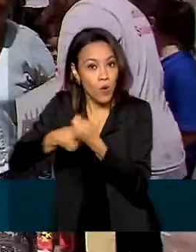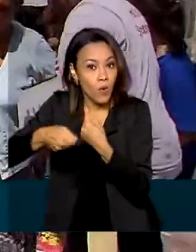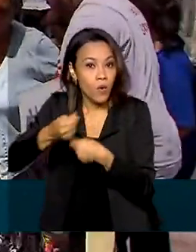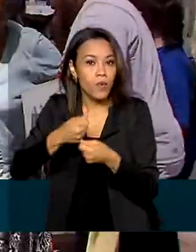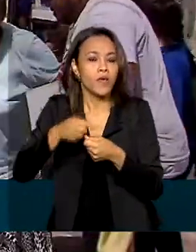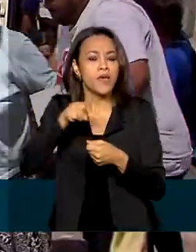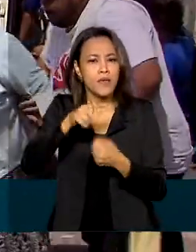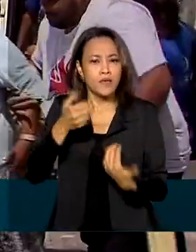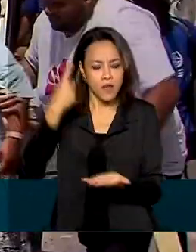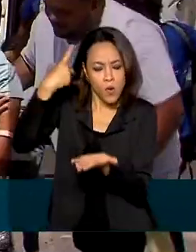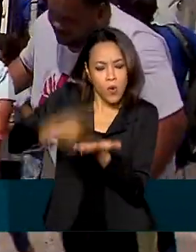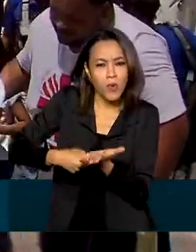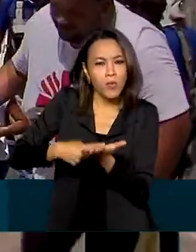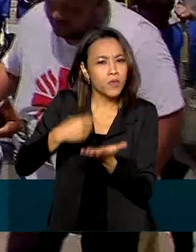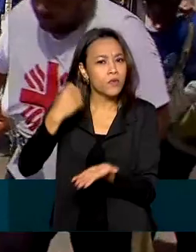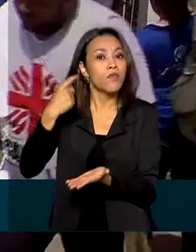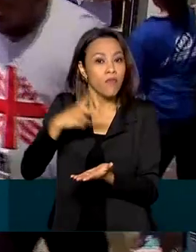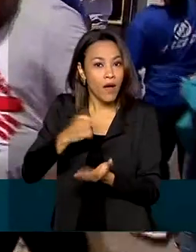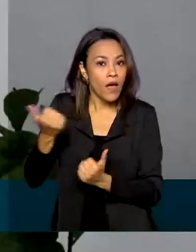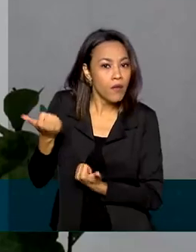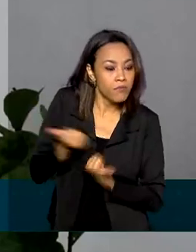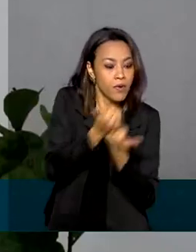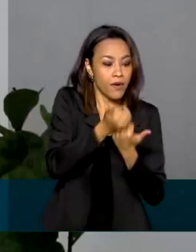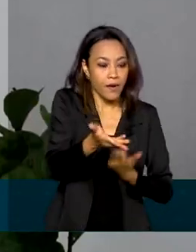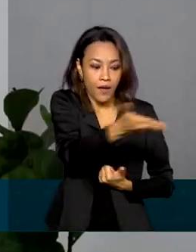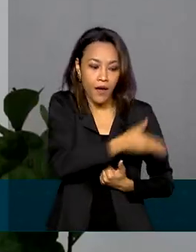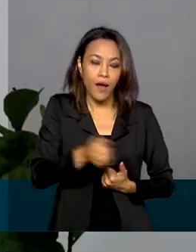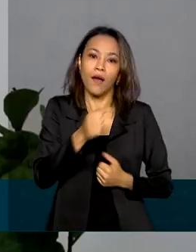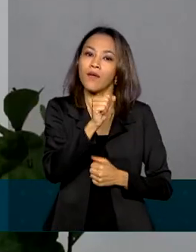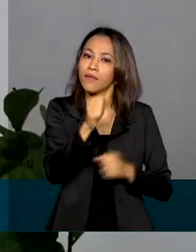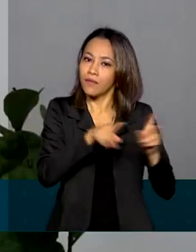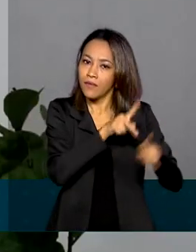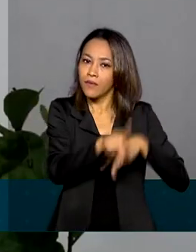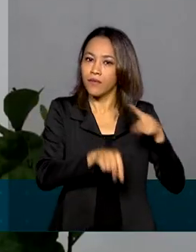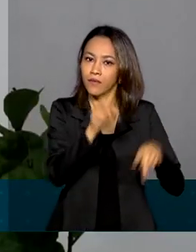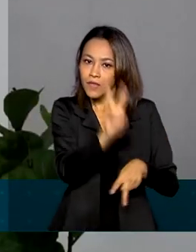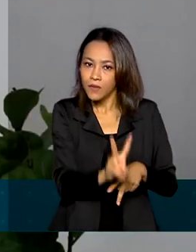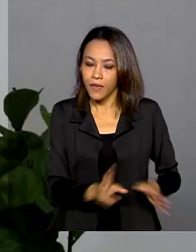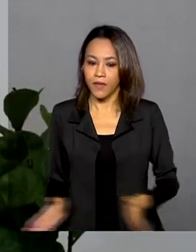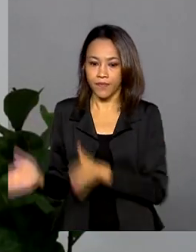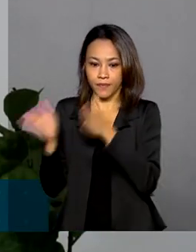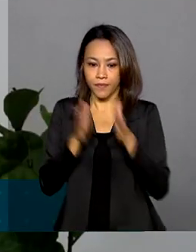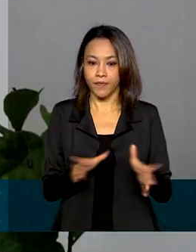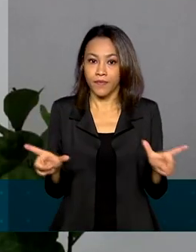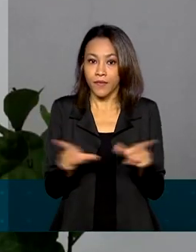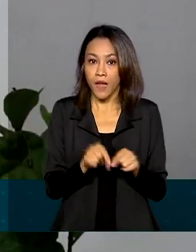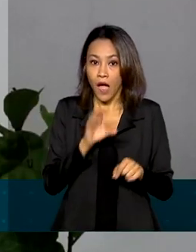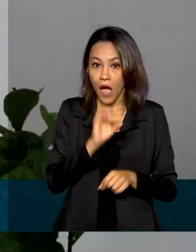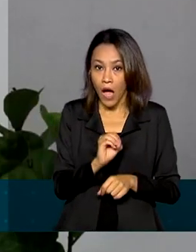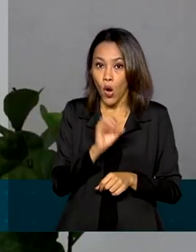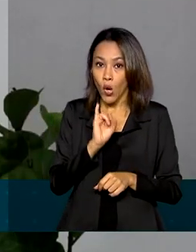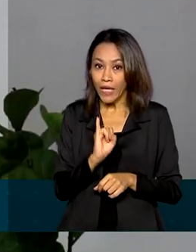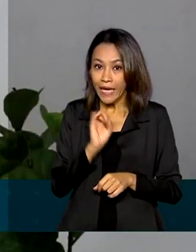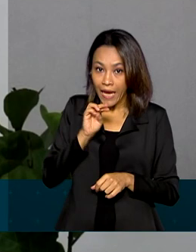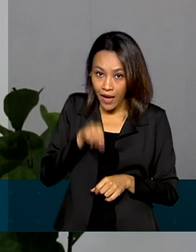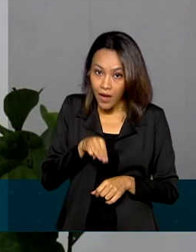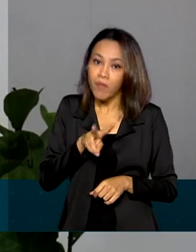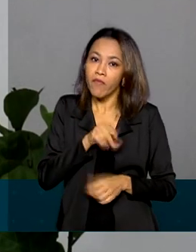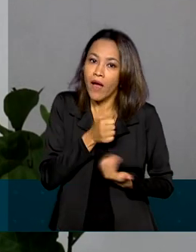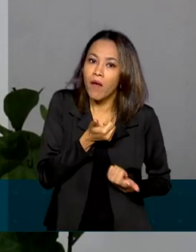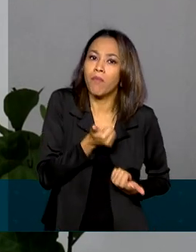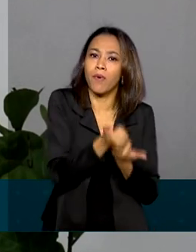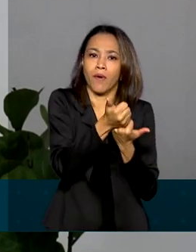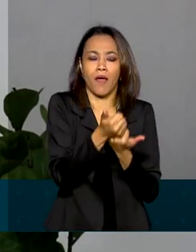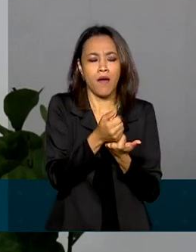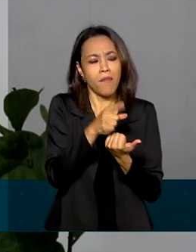beneficiar em especial os venezuelanos. A OEM está comprometida em apoiar o Brasil para promover uma